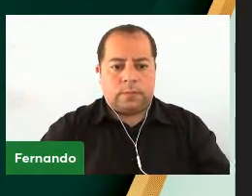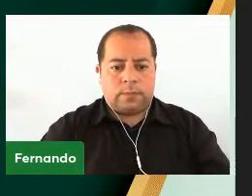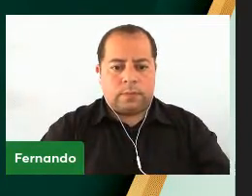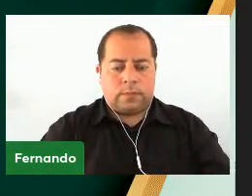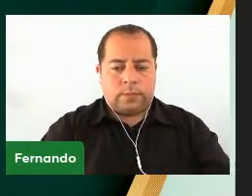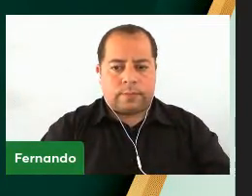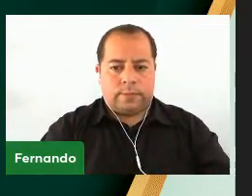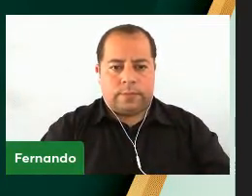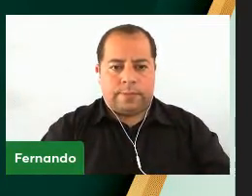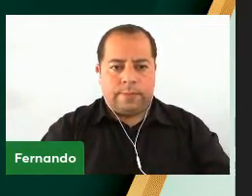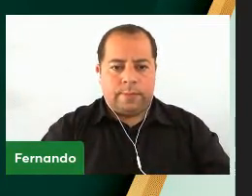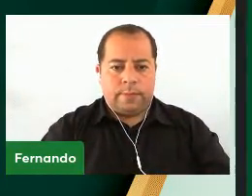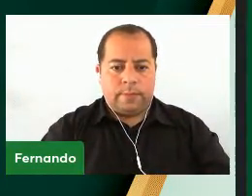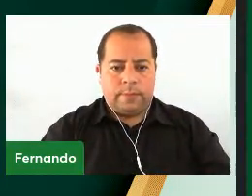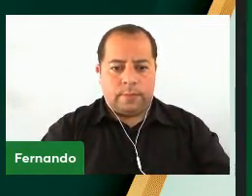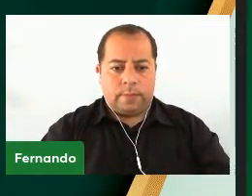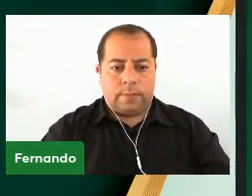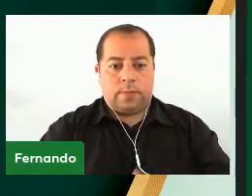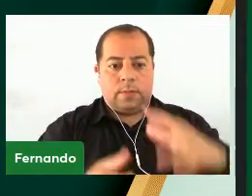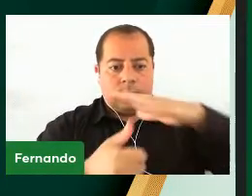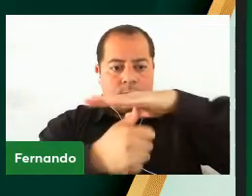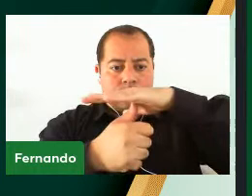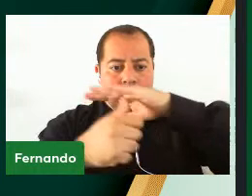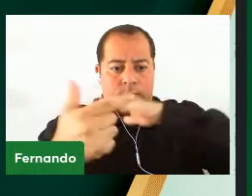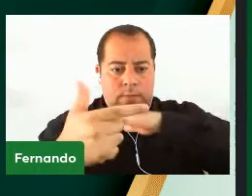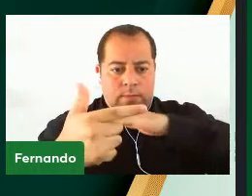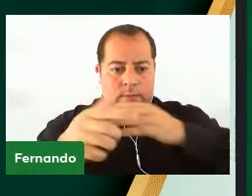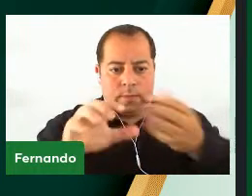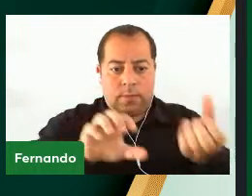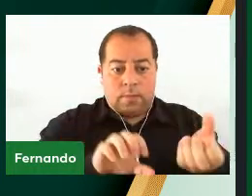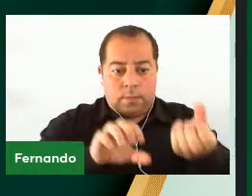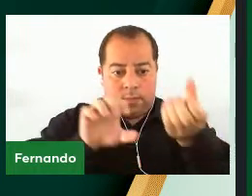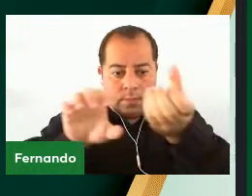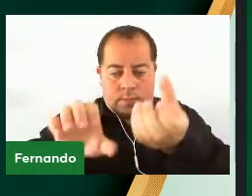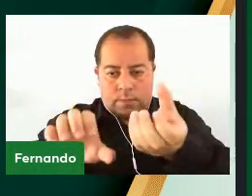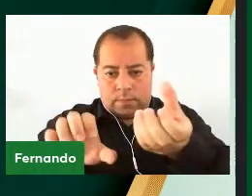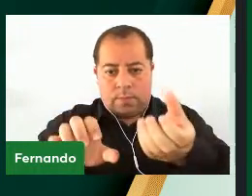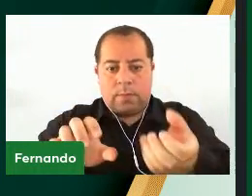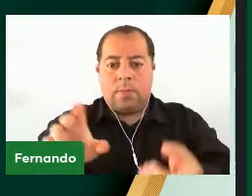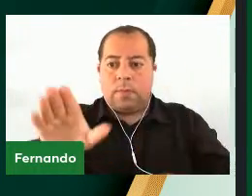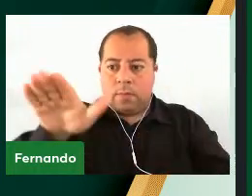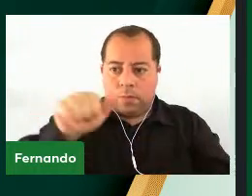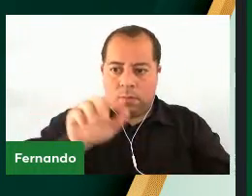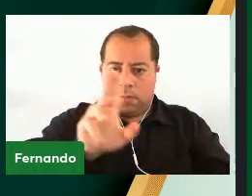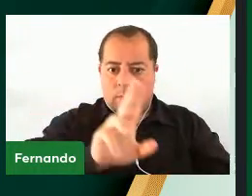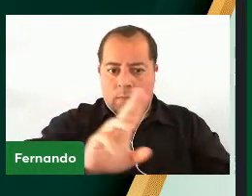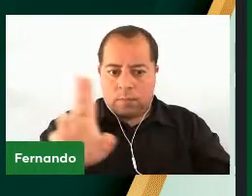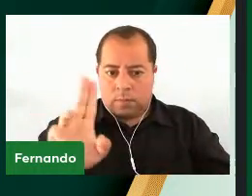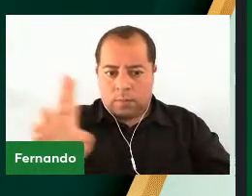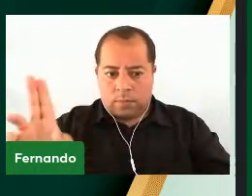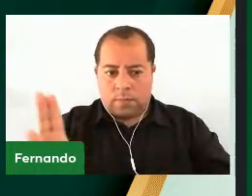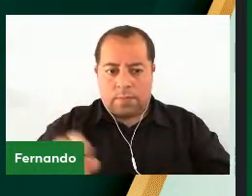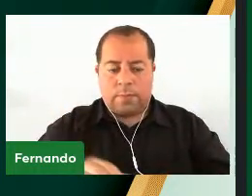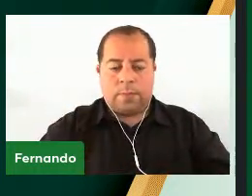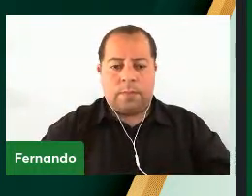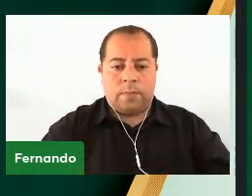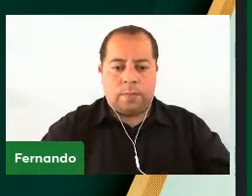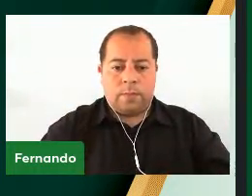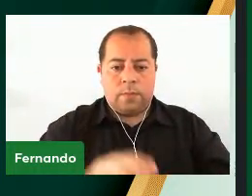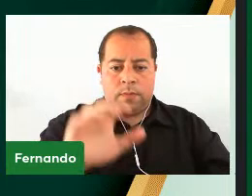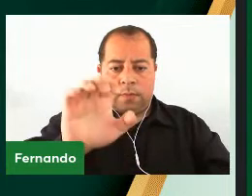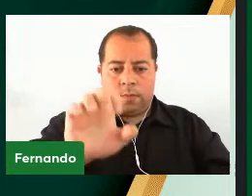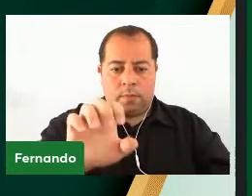O vice-reitor otorga o grau aos graduandos a seguir nominados Eduardo